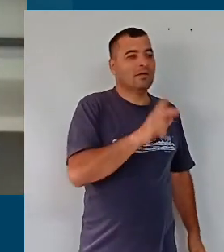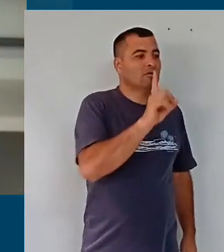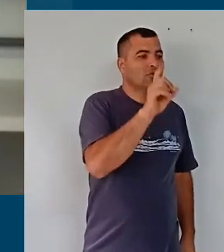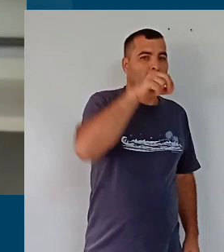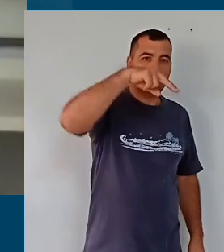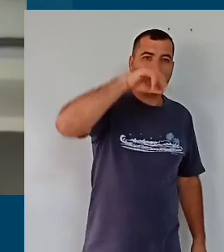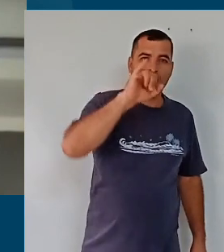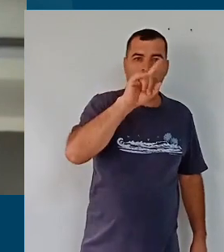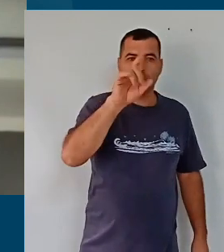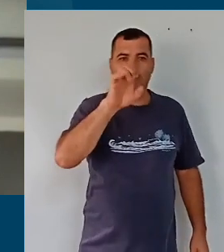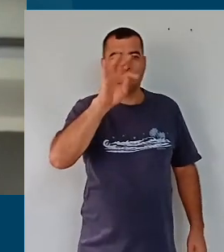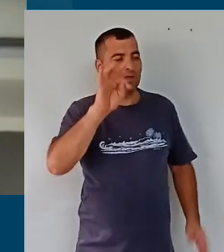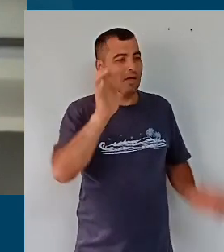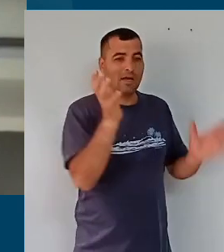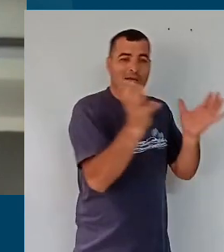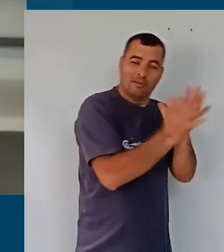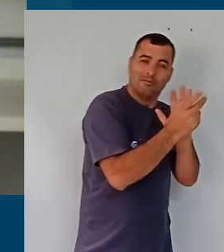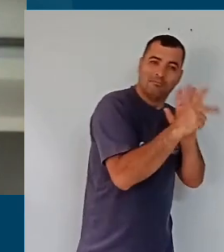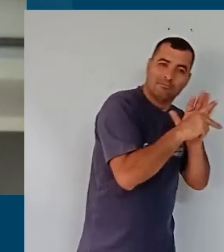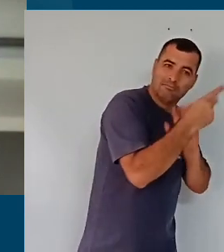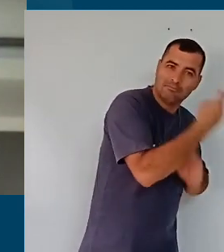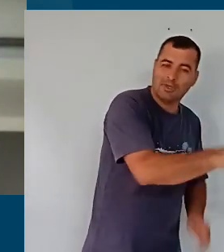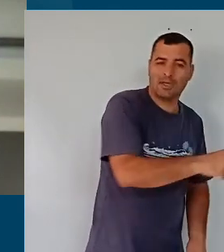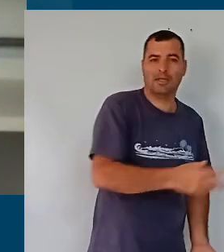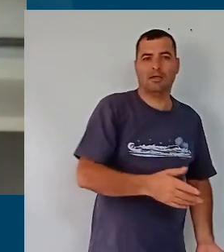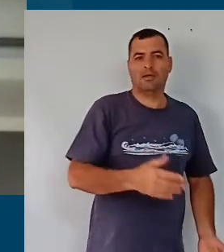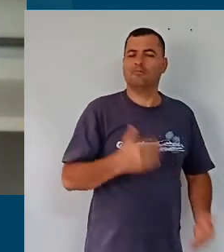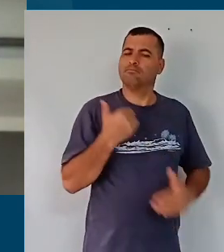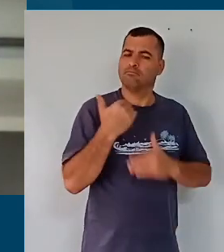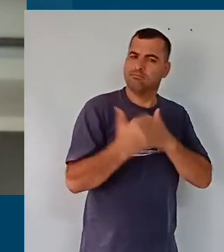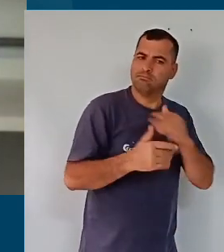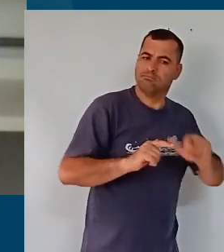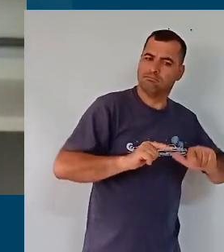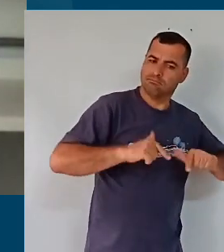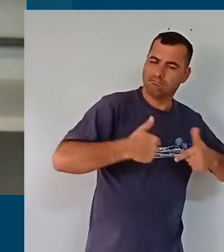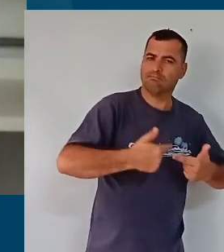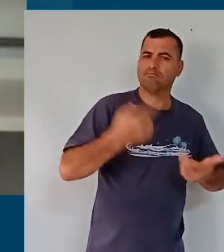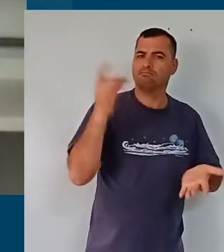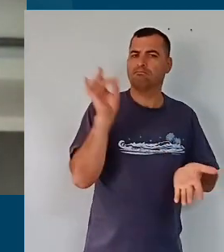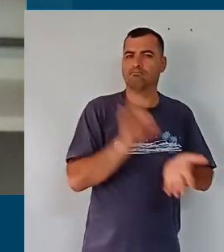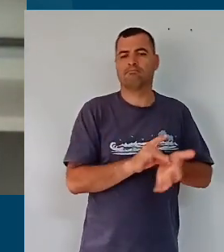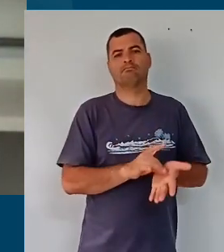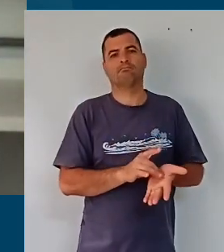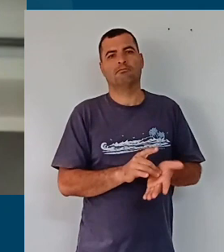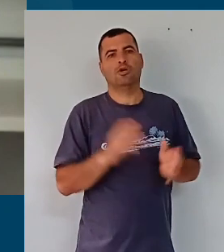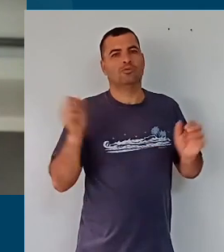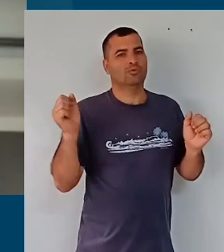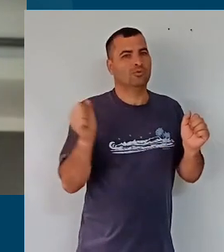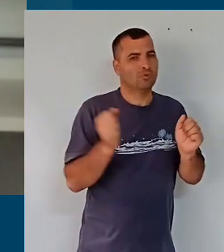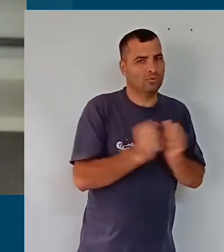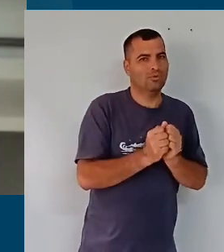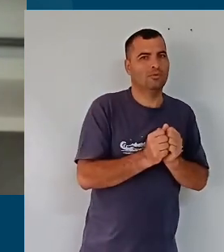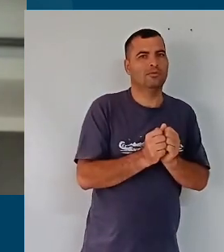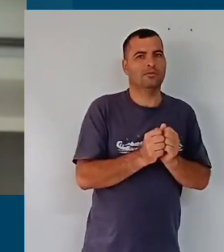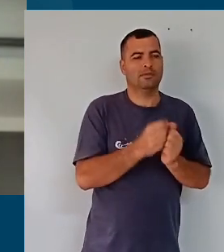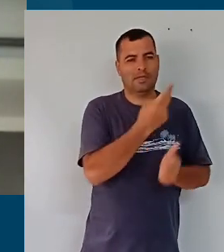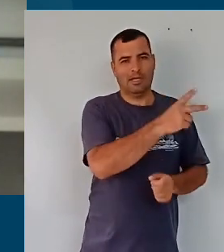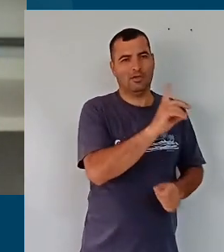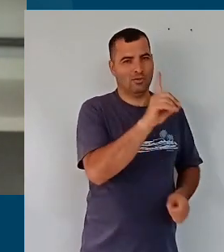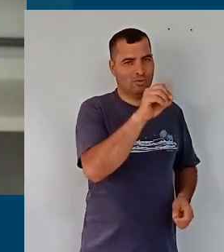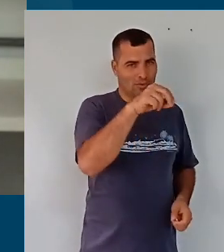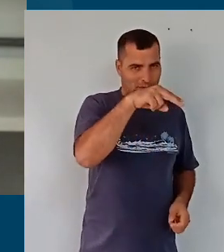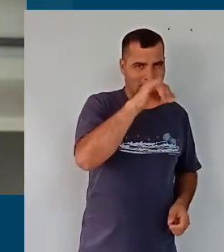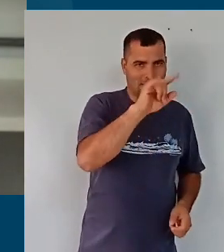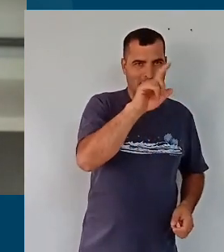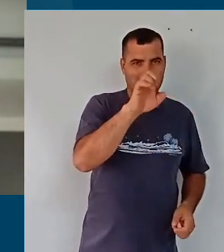e a equipe brilhante, dedicada, que acompanha o Donizete e que